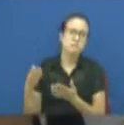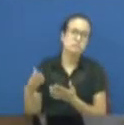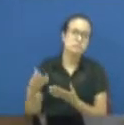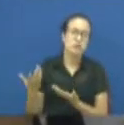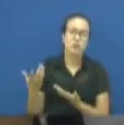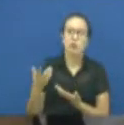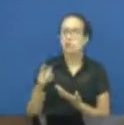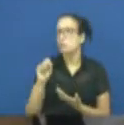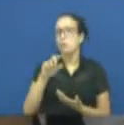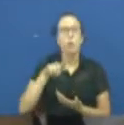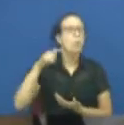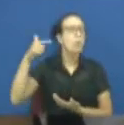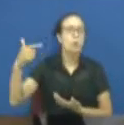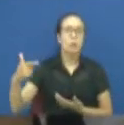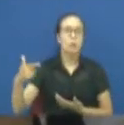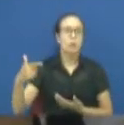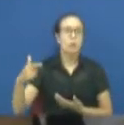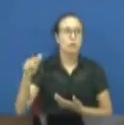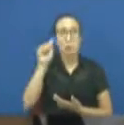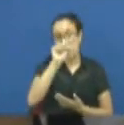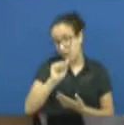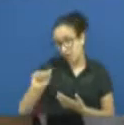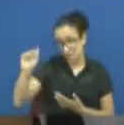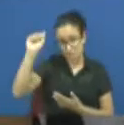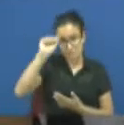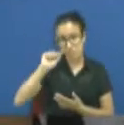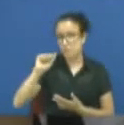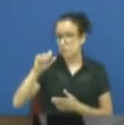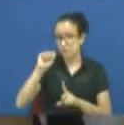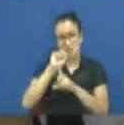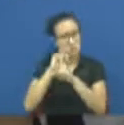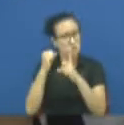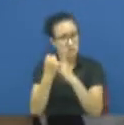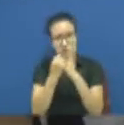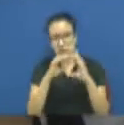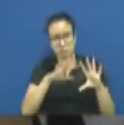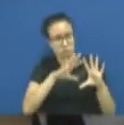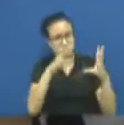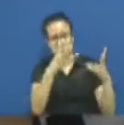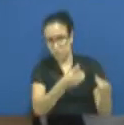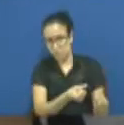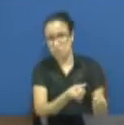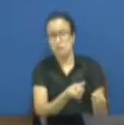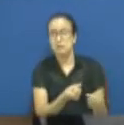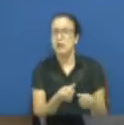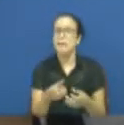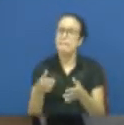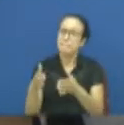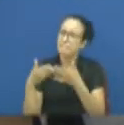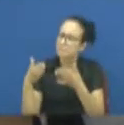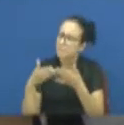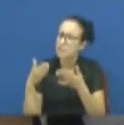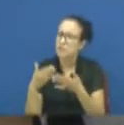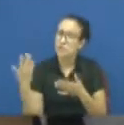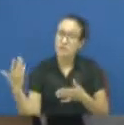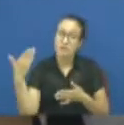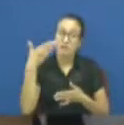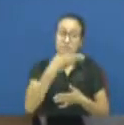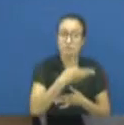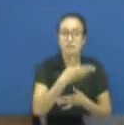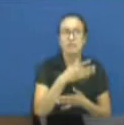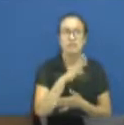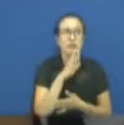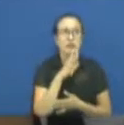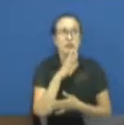associações da sociedade civil organizada e, por gentileza, peçam que compareçam. Vai ser uma reunião